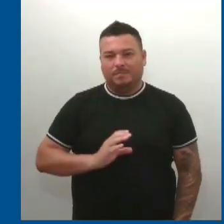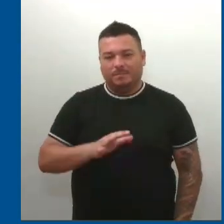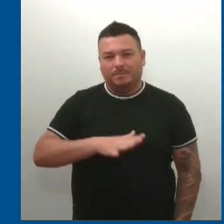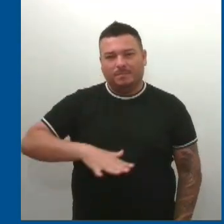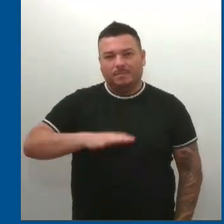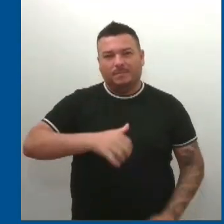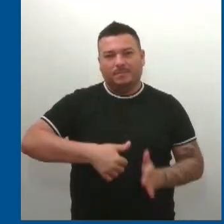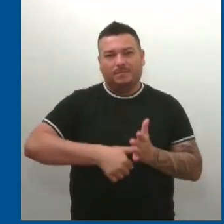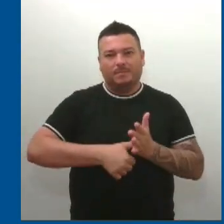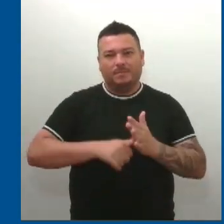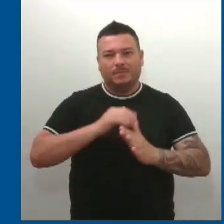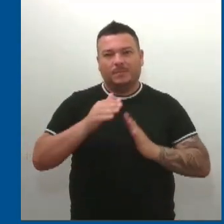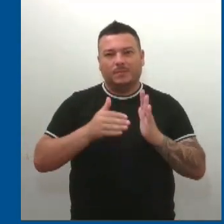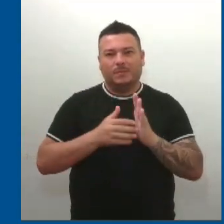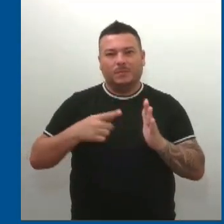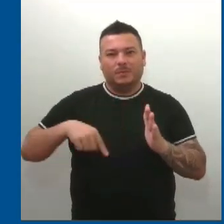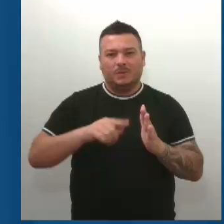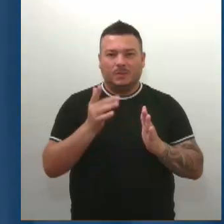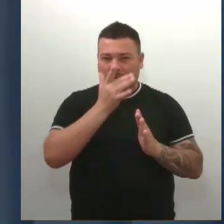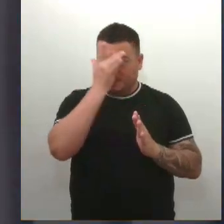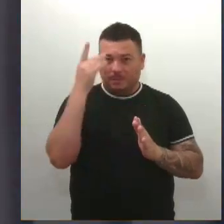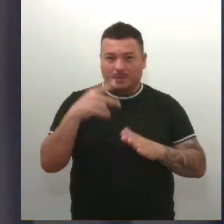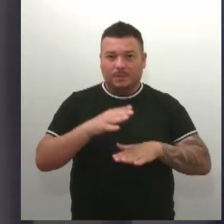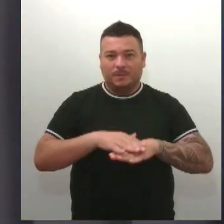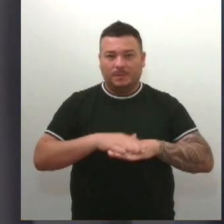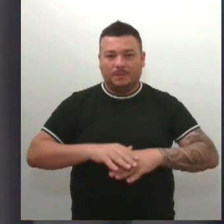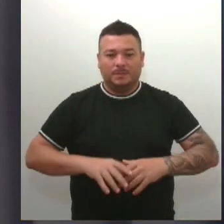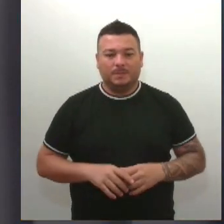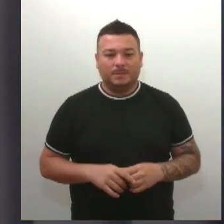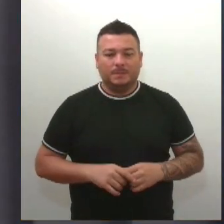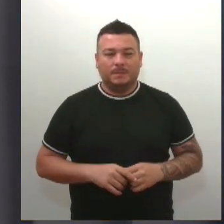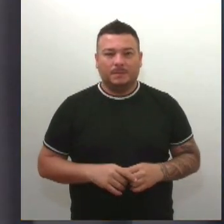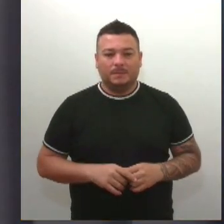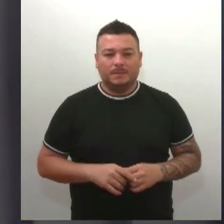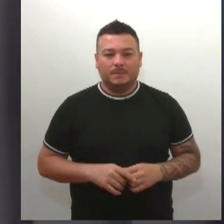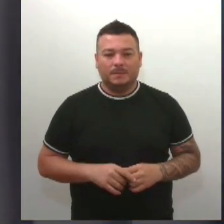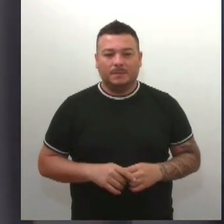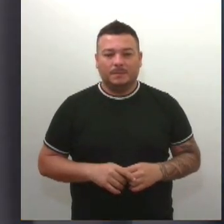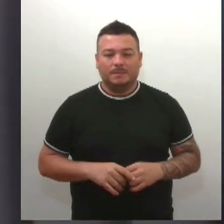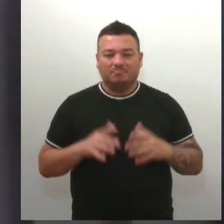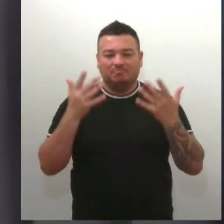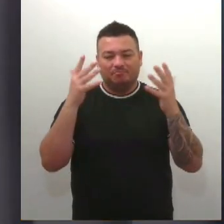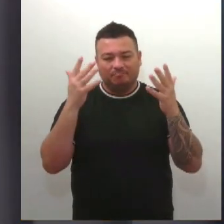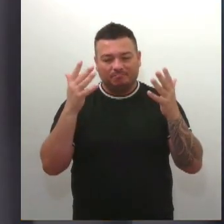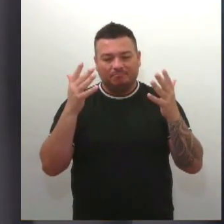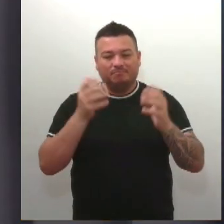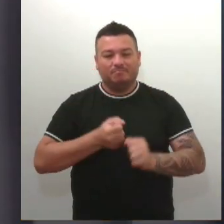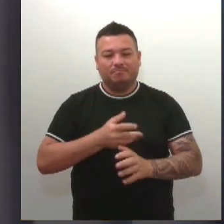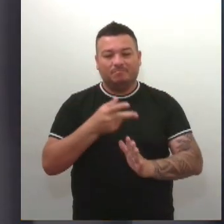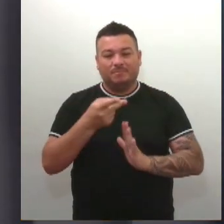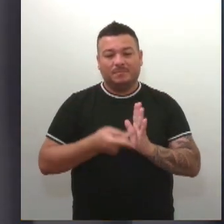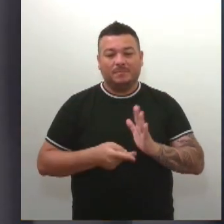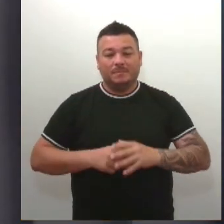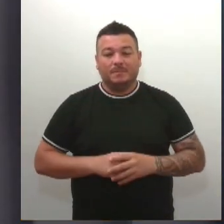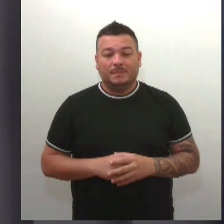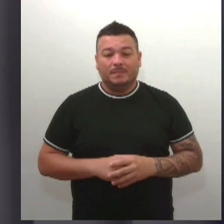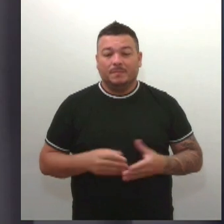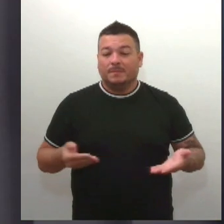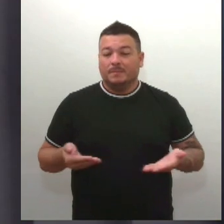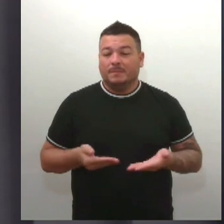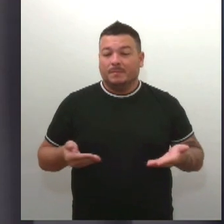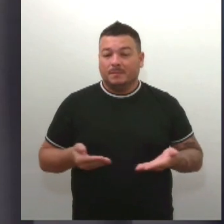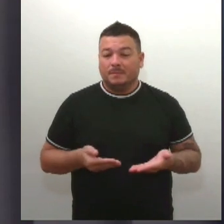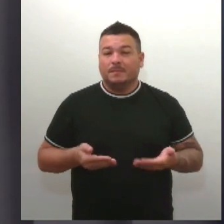aqueles que fazem a corte do Sérgio Panos. Parabéns pela ação de cidadania, né? Galera, durante a homenagem